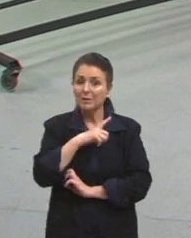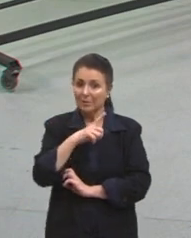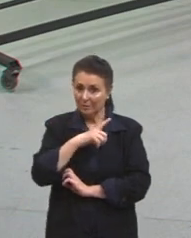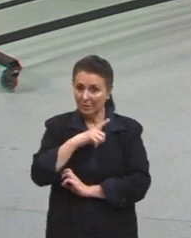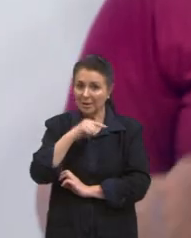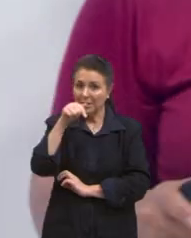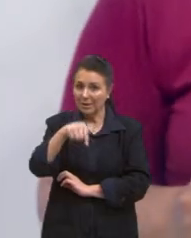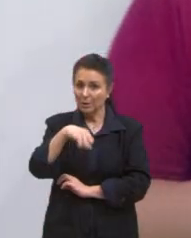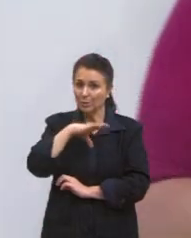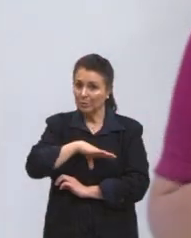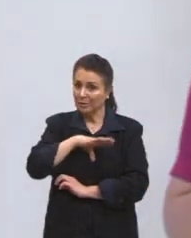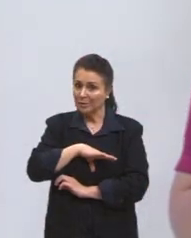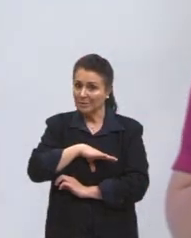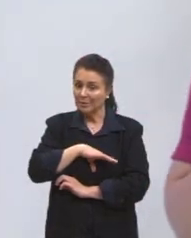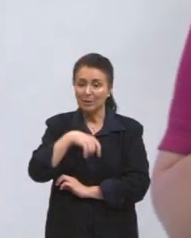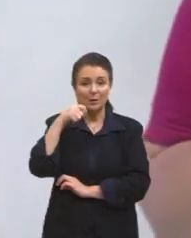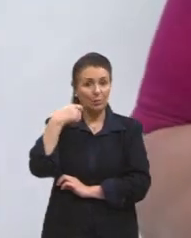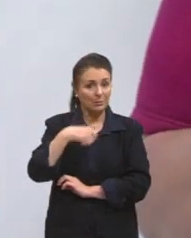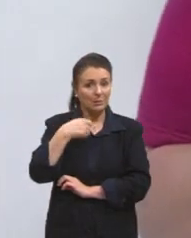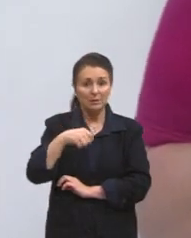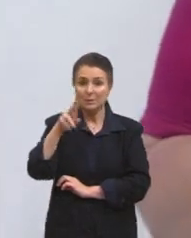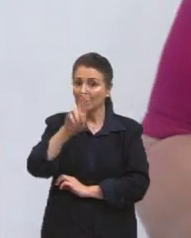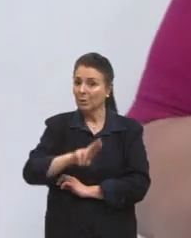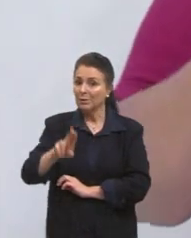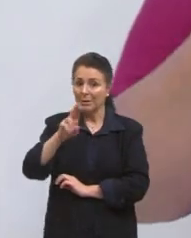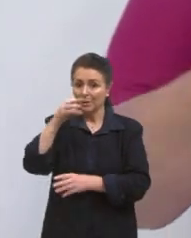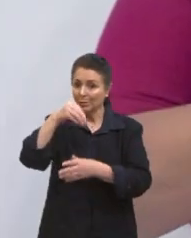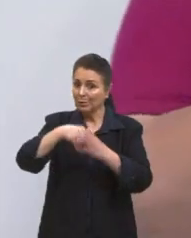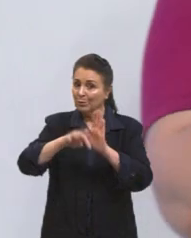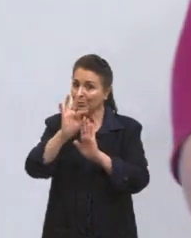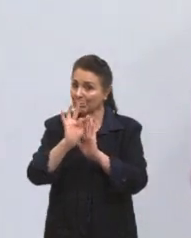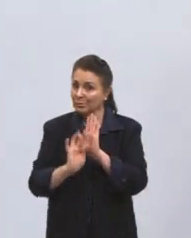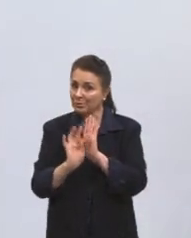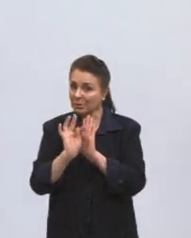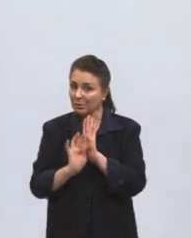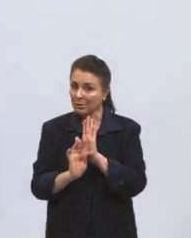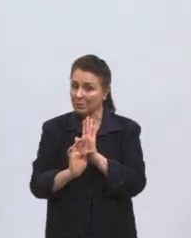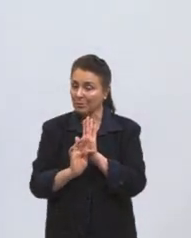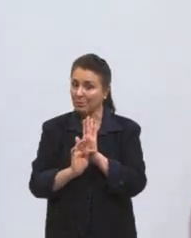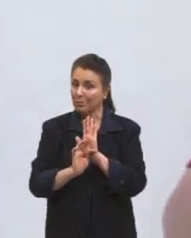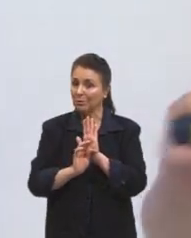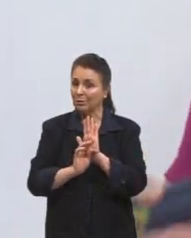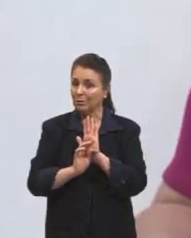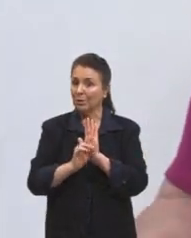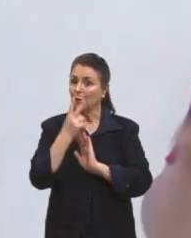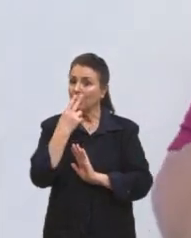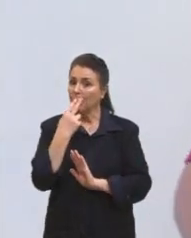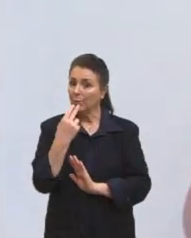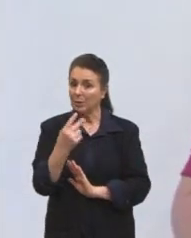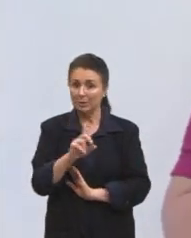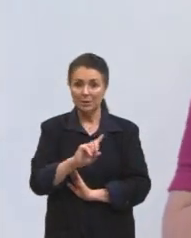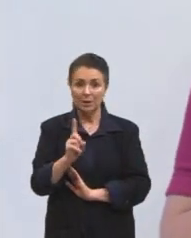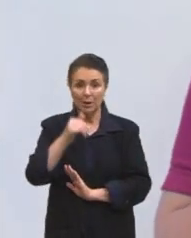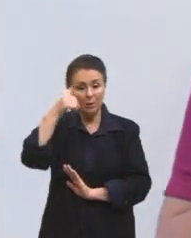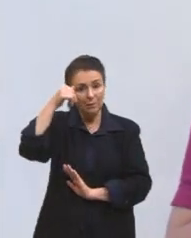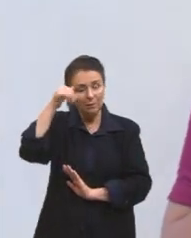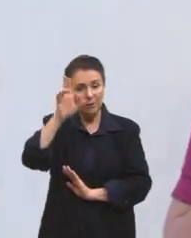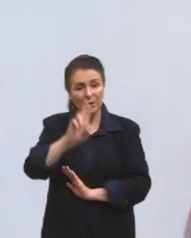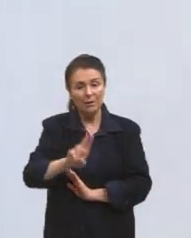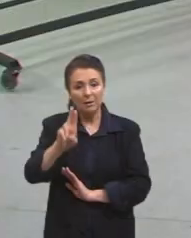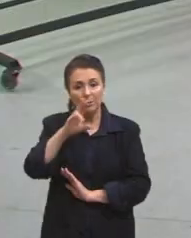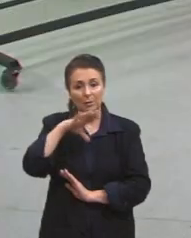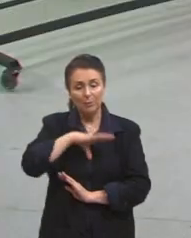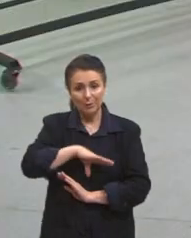e que elas não precisam ser usadas dentro de um texto com a língua inglesa. Elas podem ser usadas com a língua portuguesa, né?